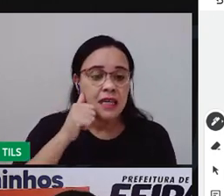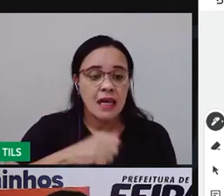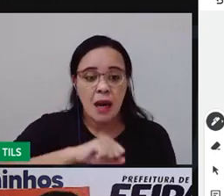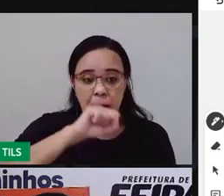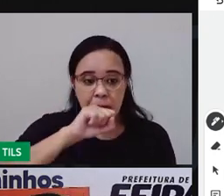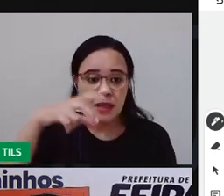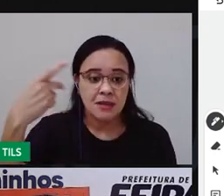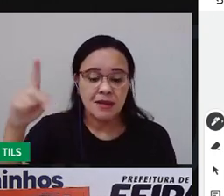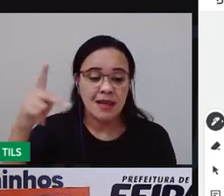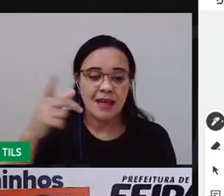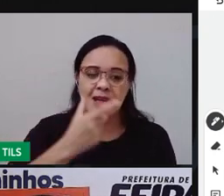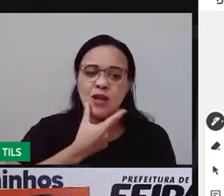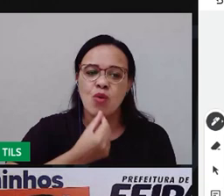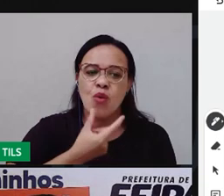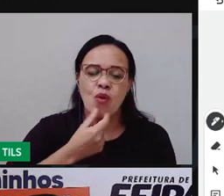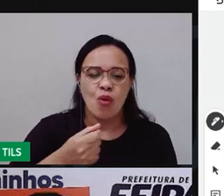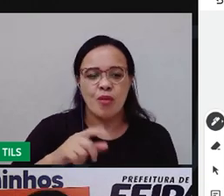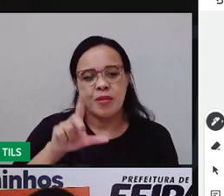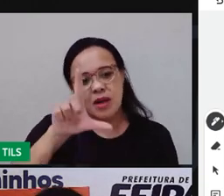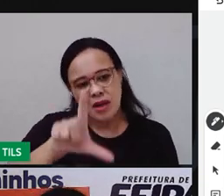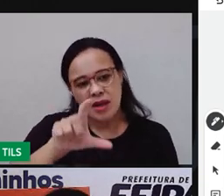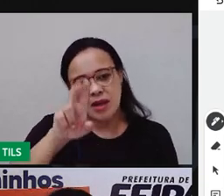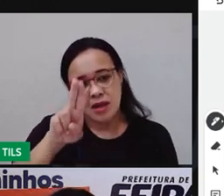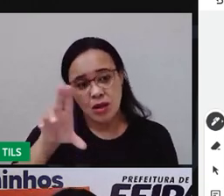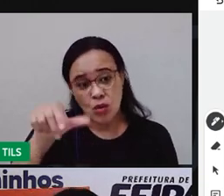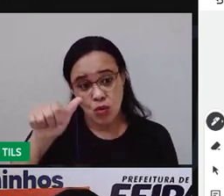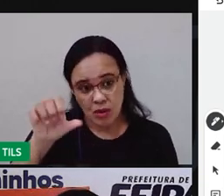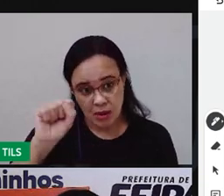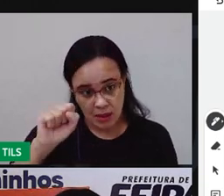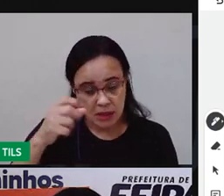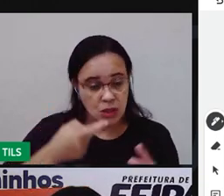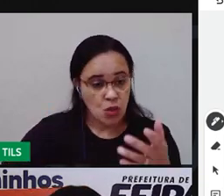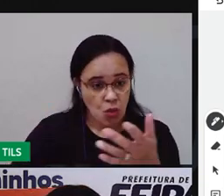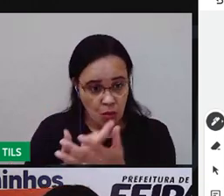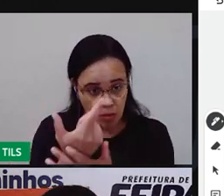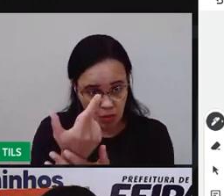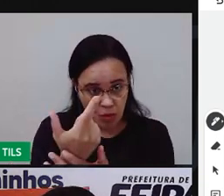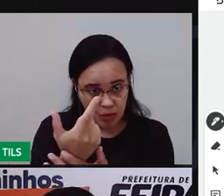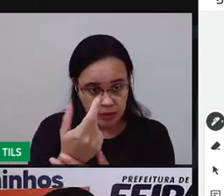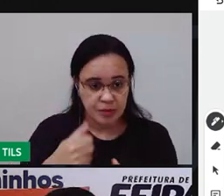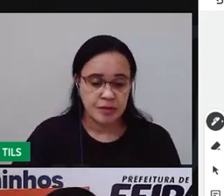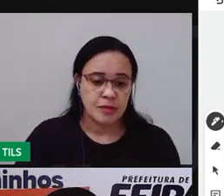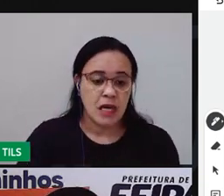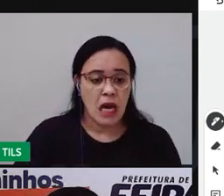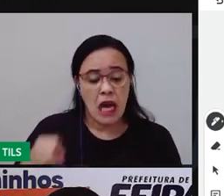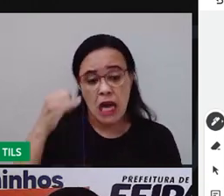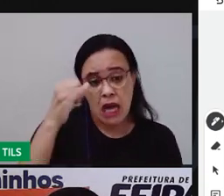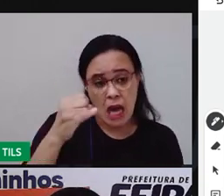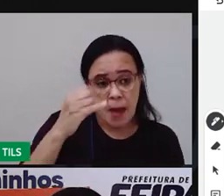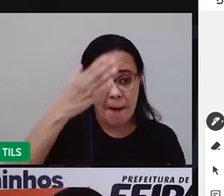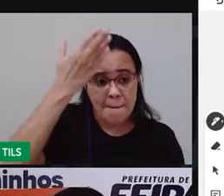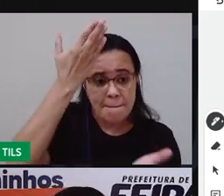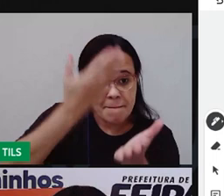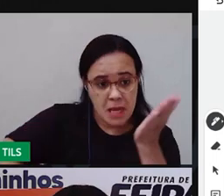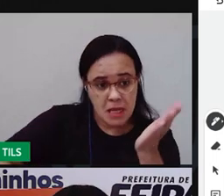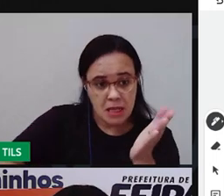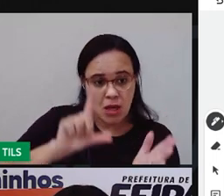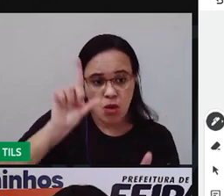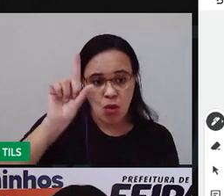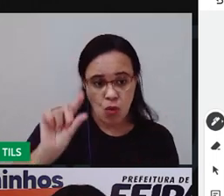Ela perdeu dois. Então, toda vez, crianças, que a gente falar perdeu, diminuiu,